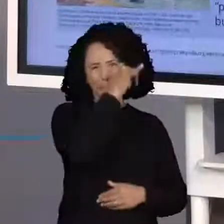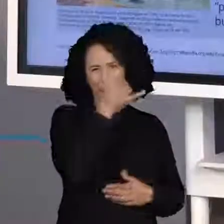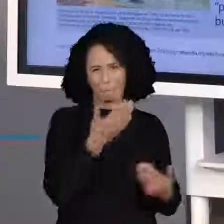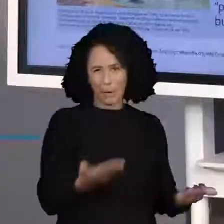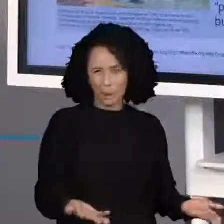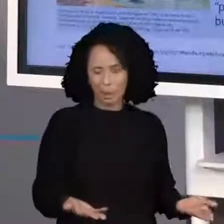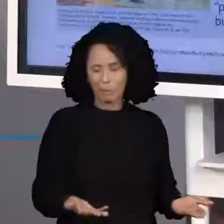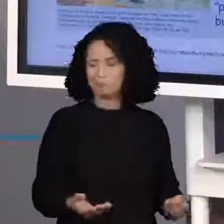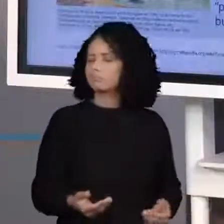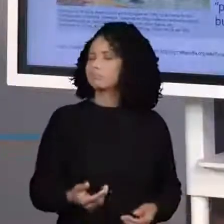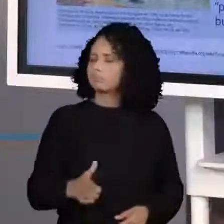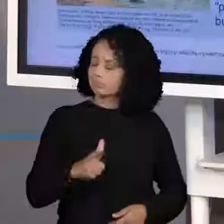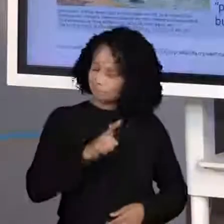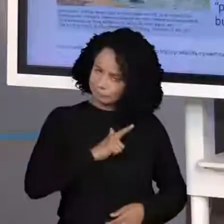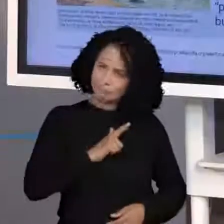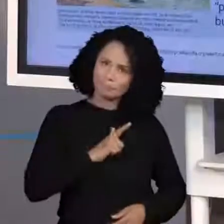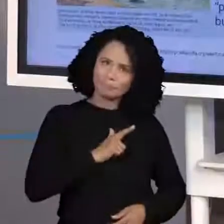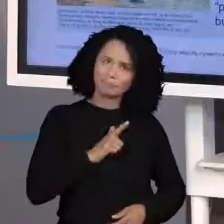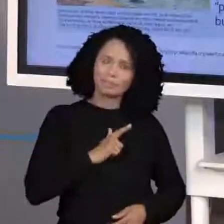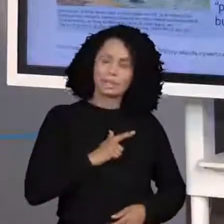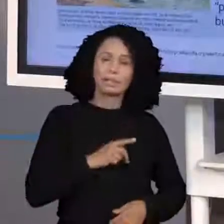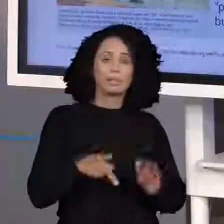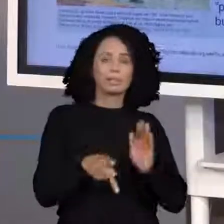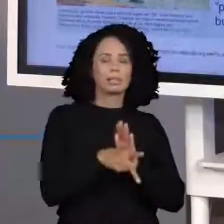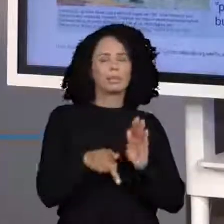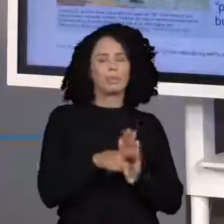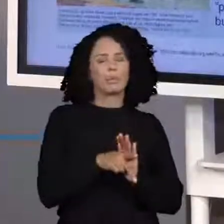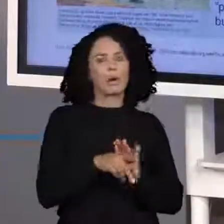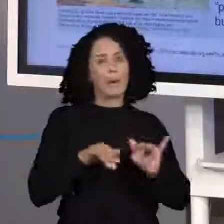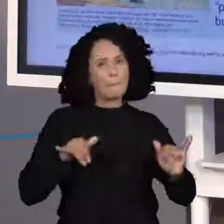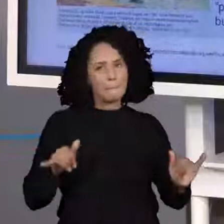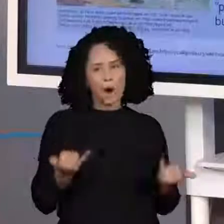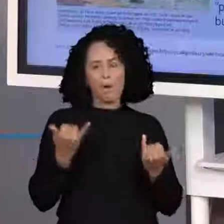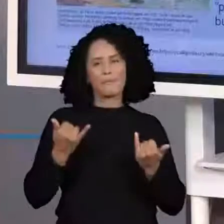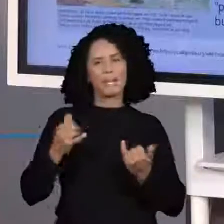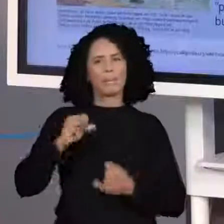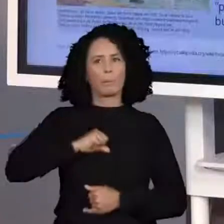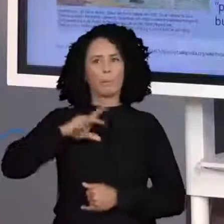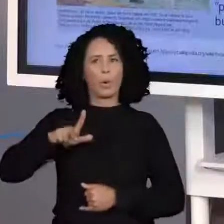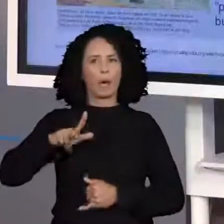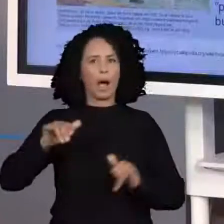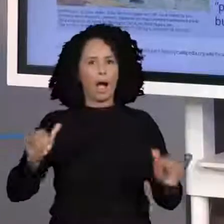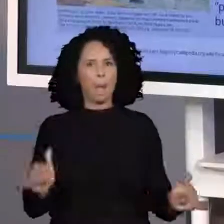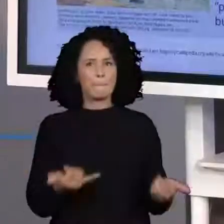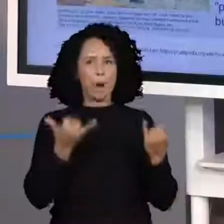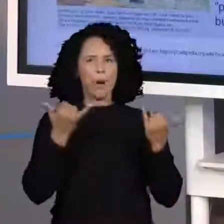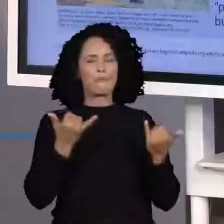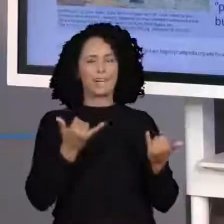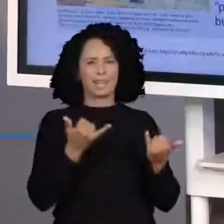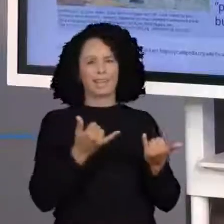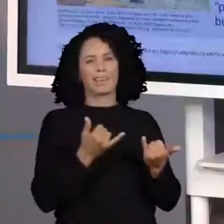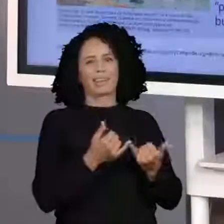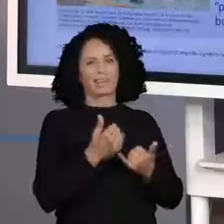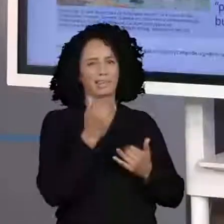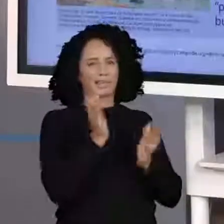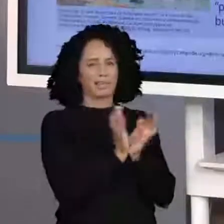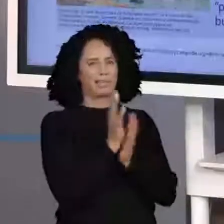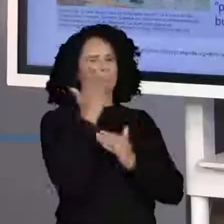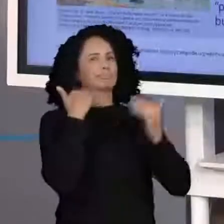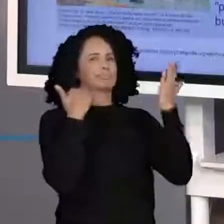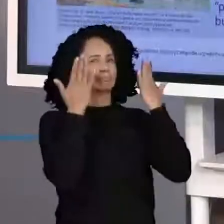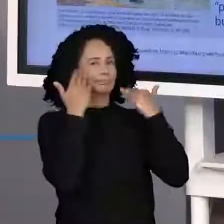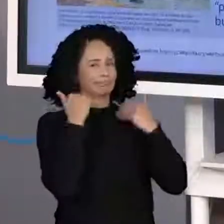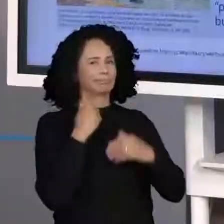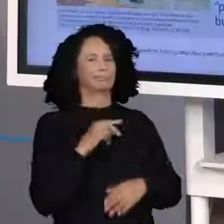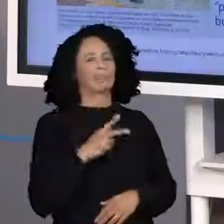trazendo ofertas naturais muito boas e caras lá na Europa por qualquer coisa, algo que para